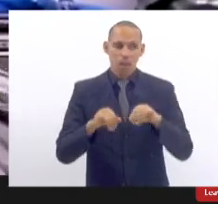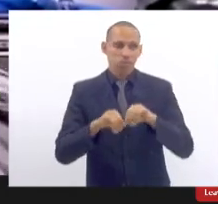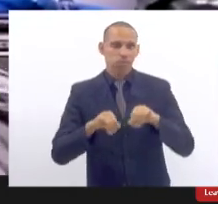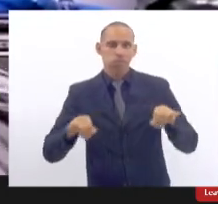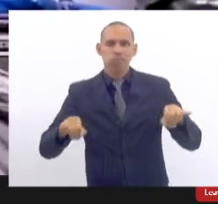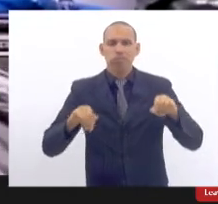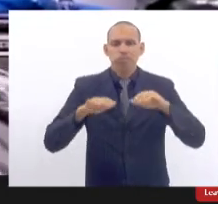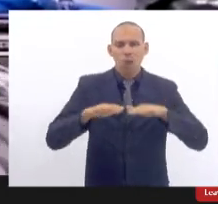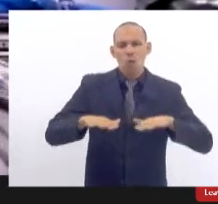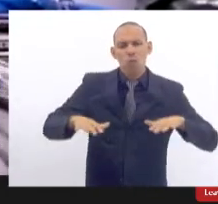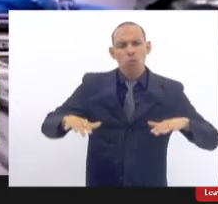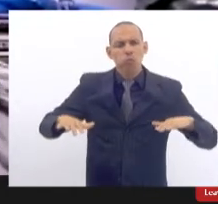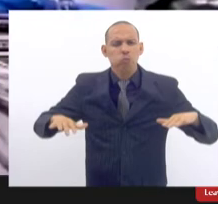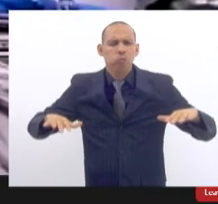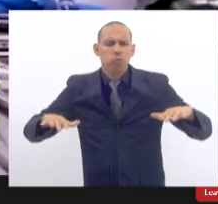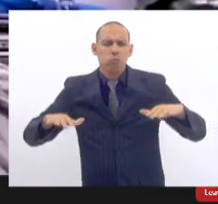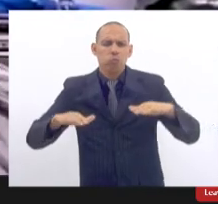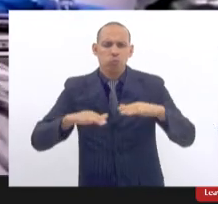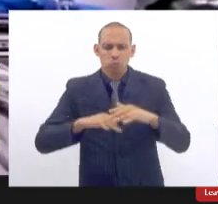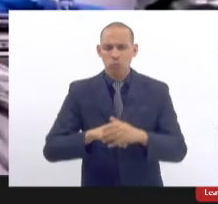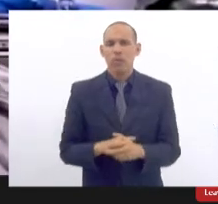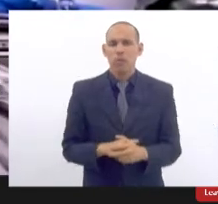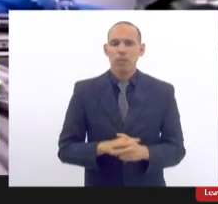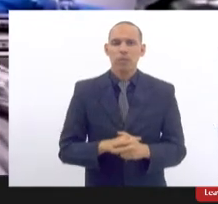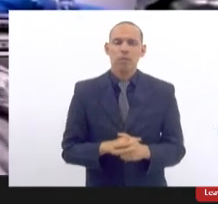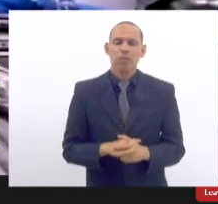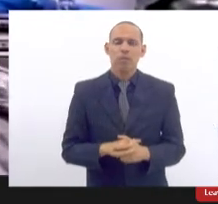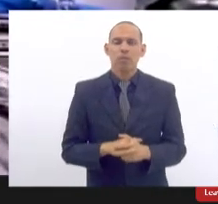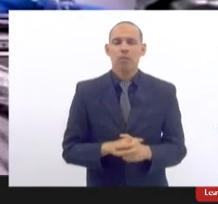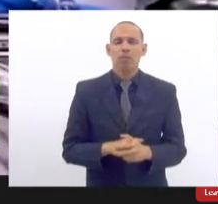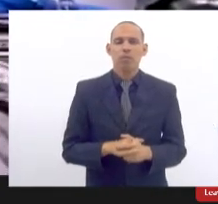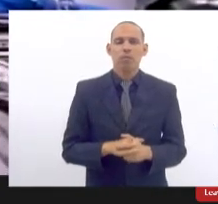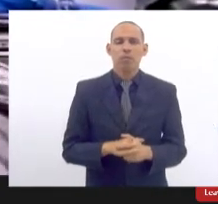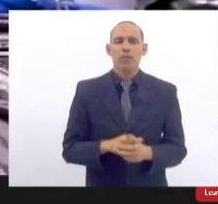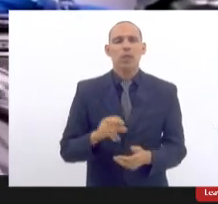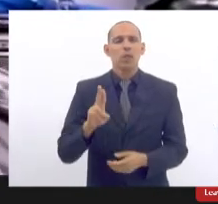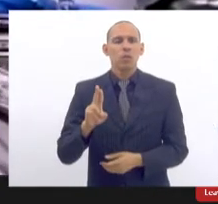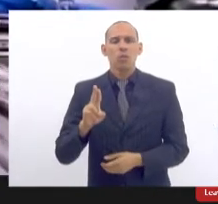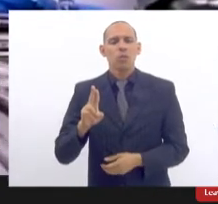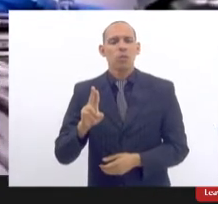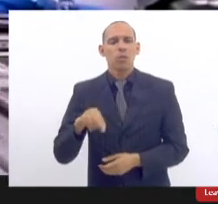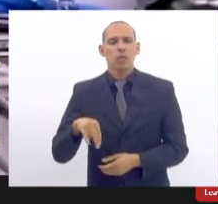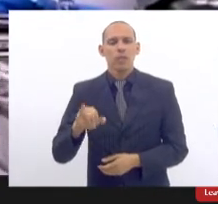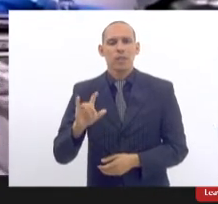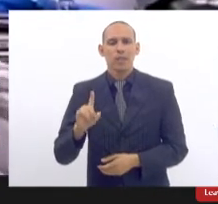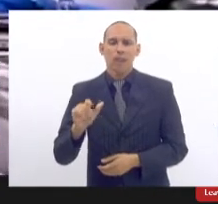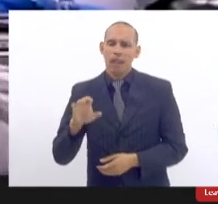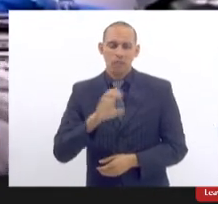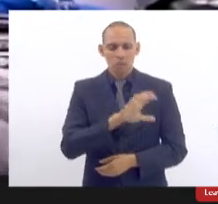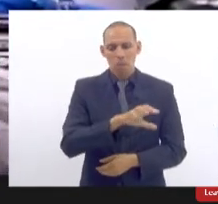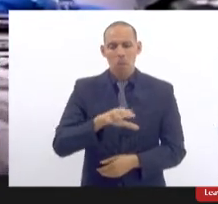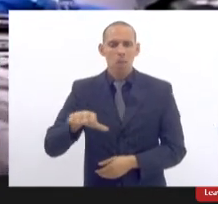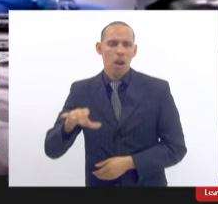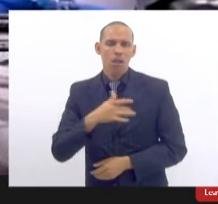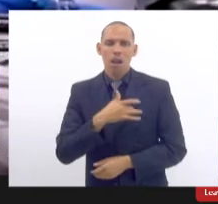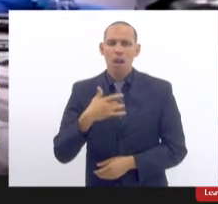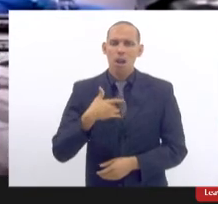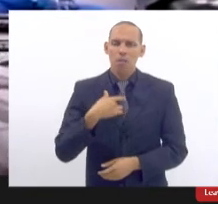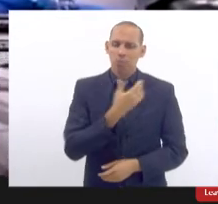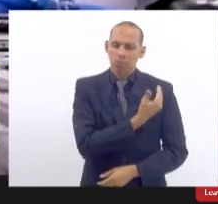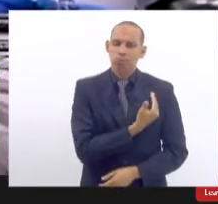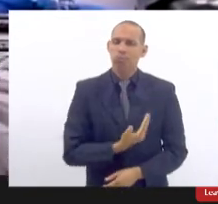para todas as unidades de saúde públicas e privadas independente do seu